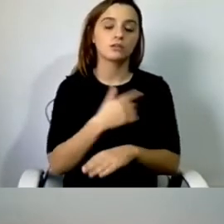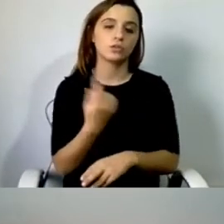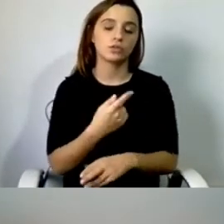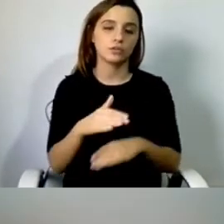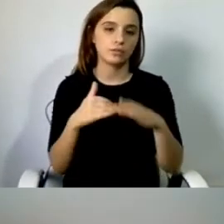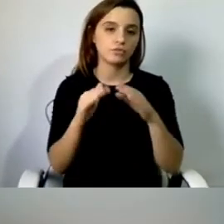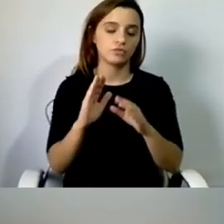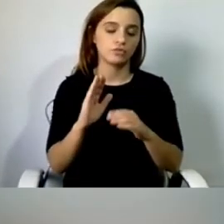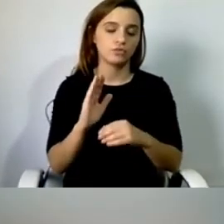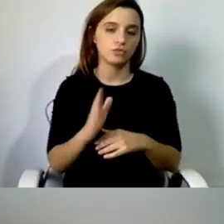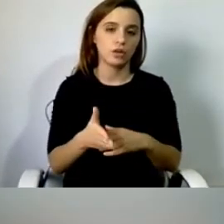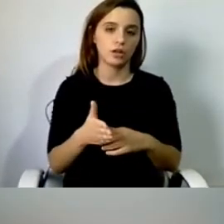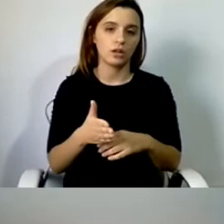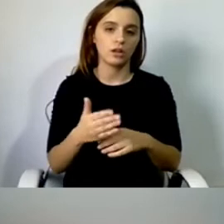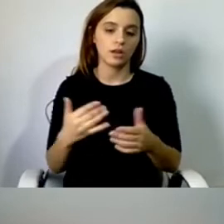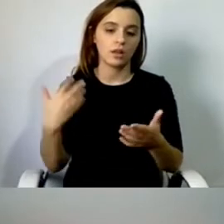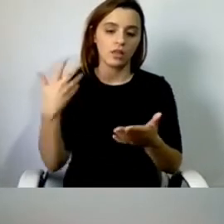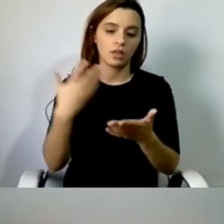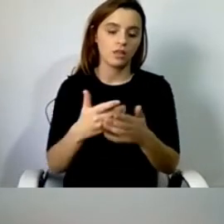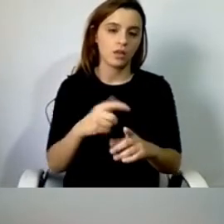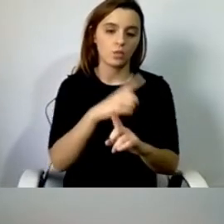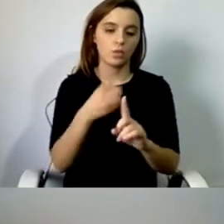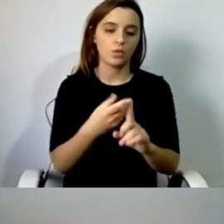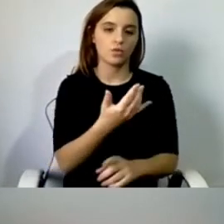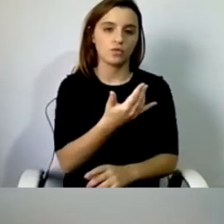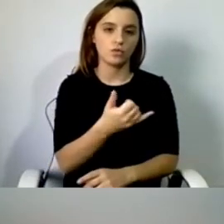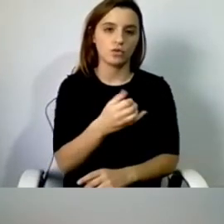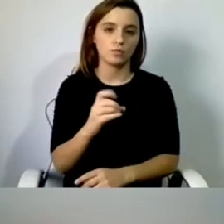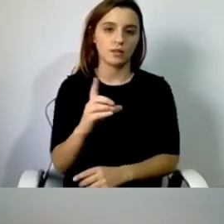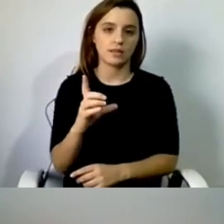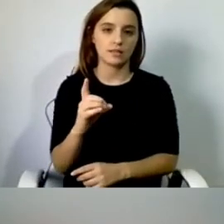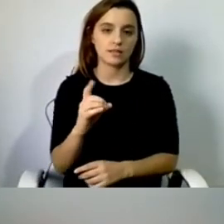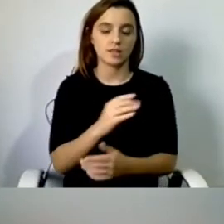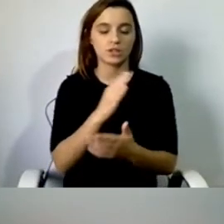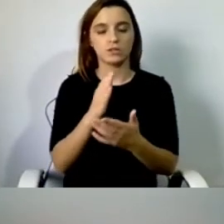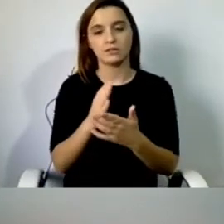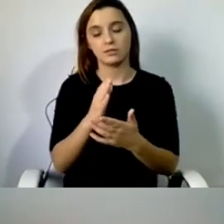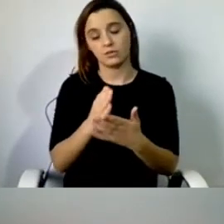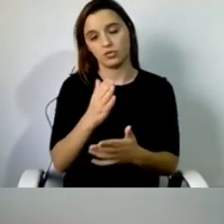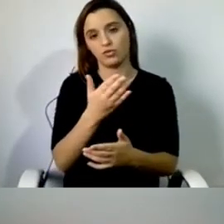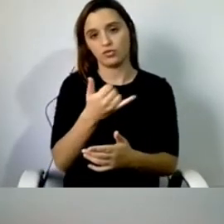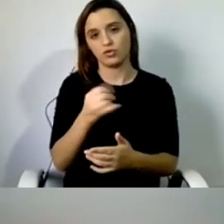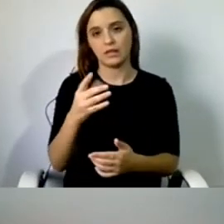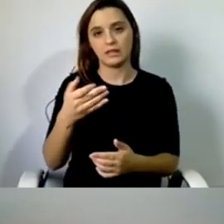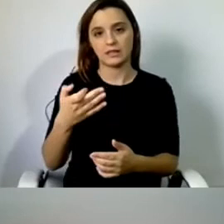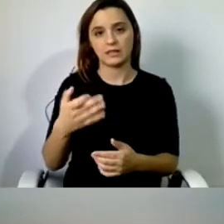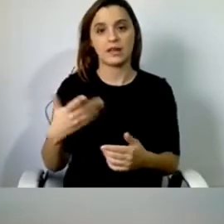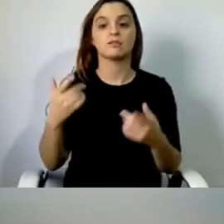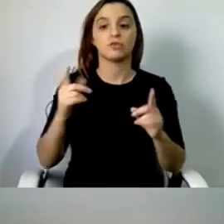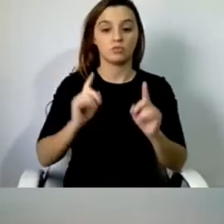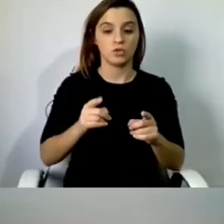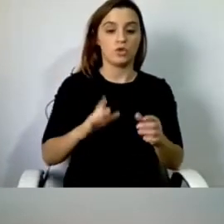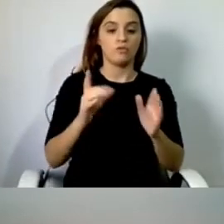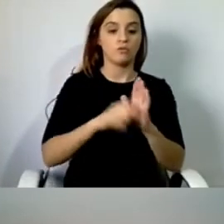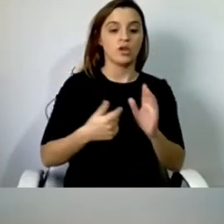2016, 2017. Portanto, desde 2010 que nós temos um projeto de assistência pessoal.